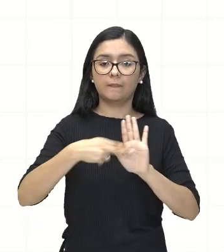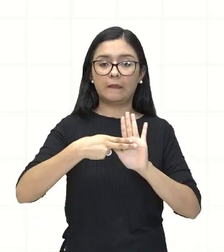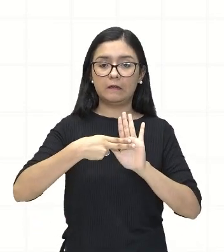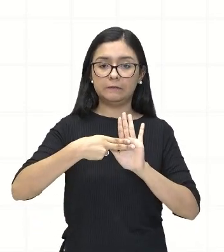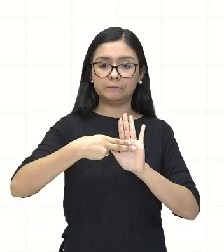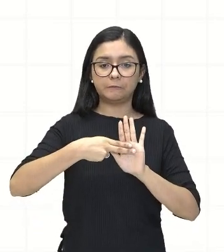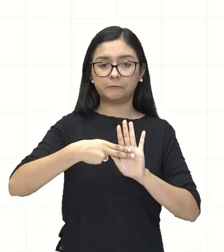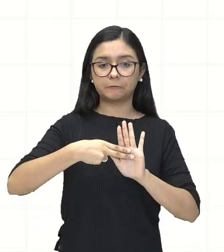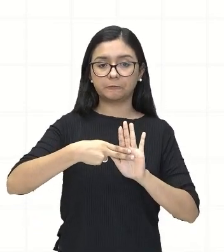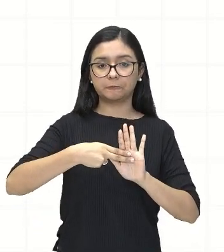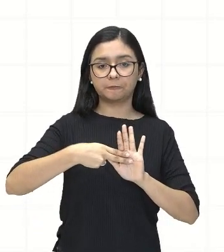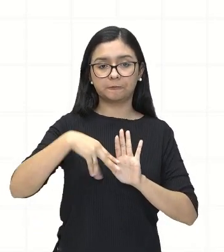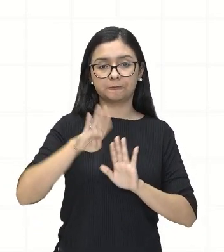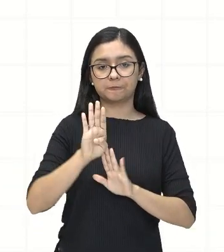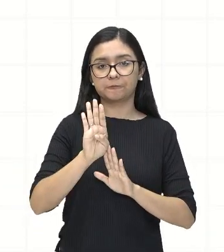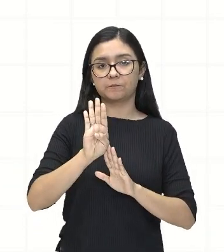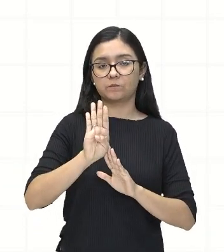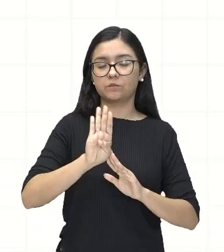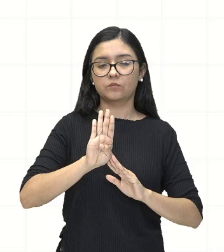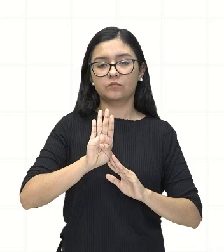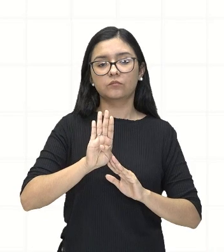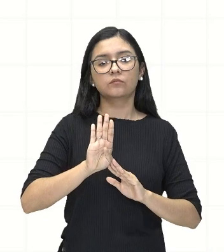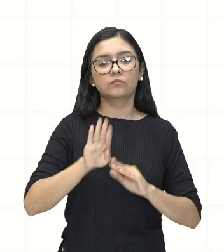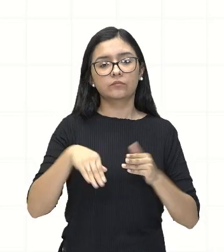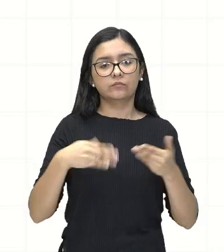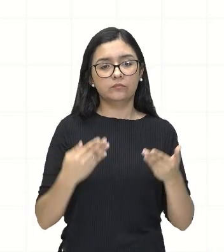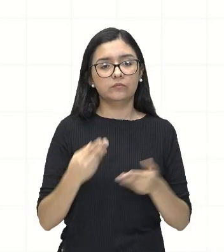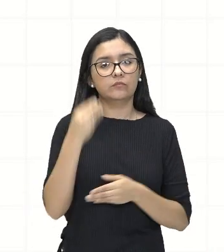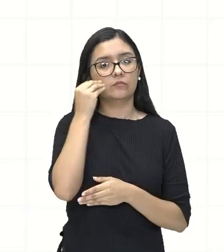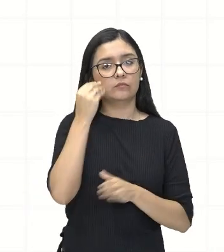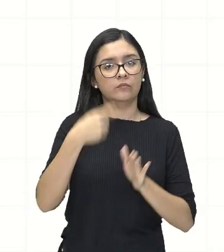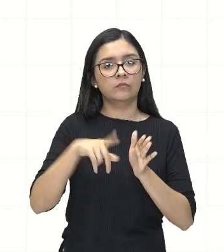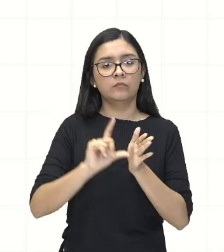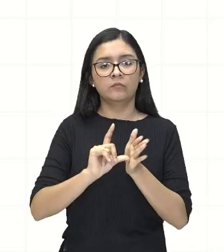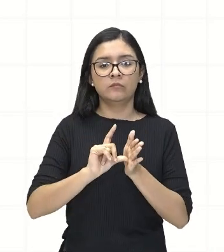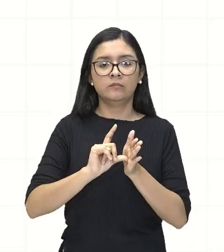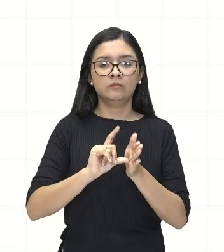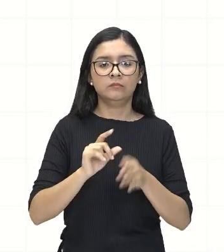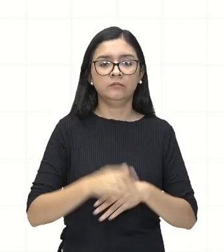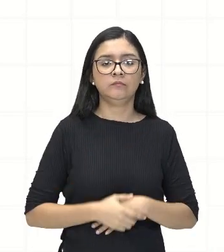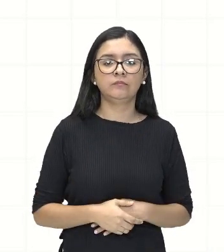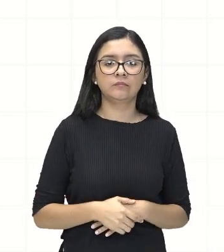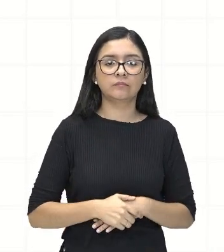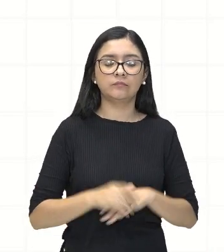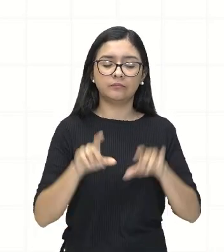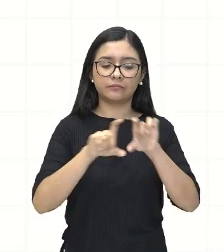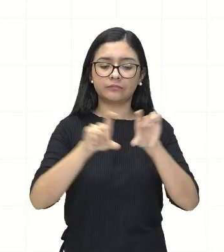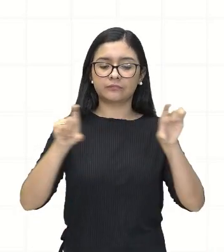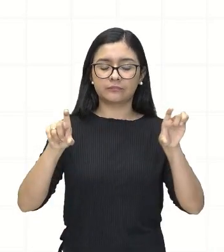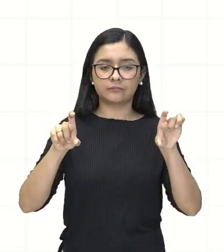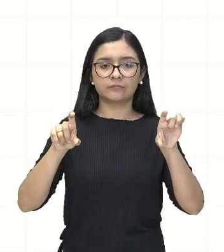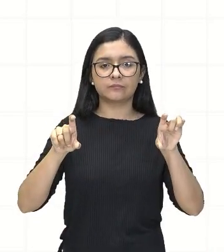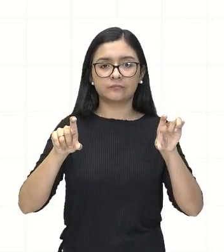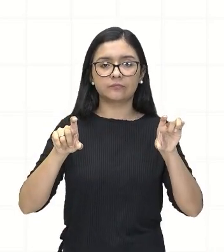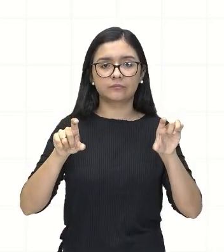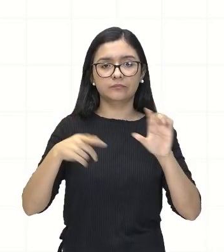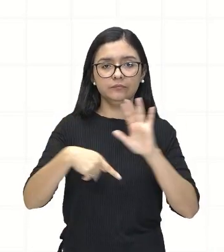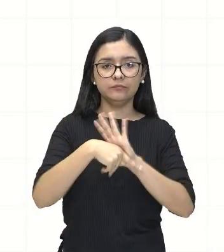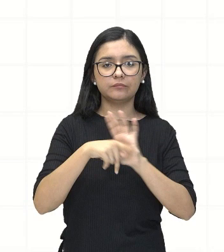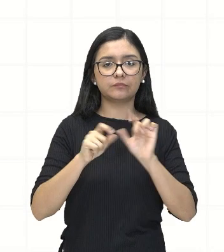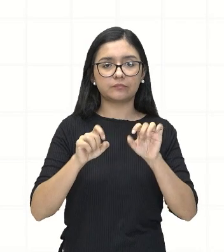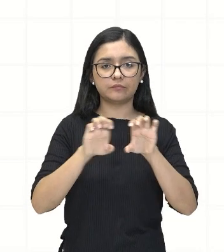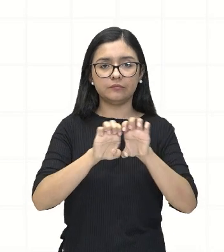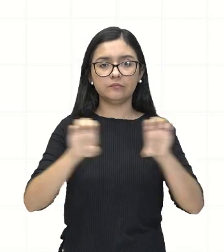igual a B. Nós vimos agora, né? Essa forma aqui de uma